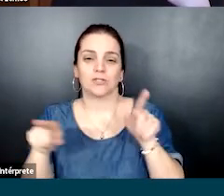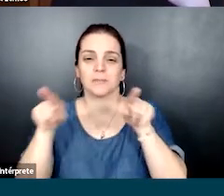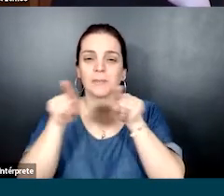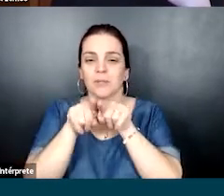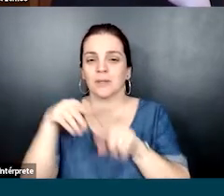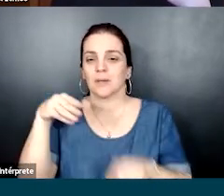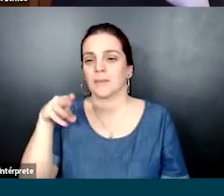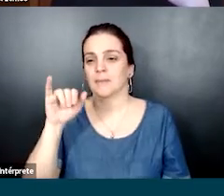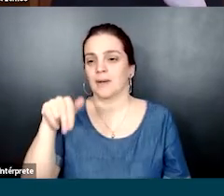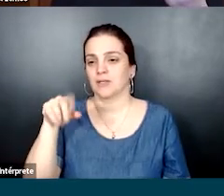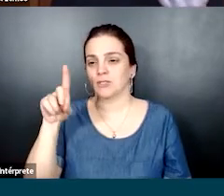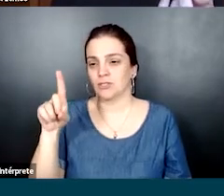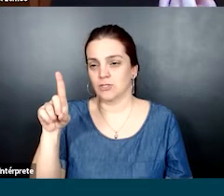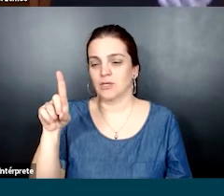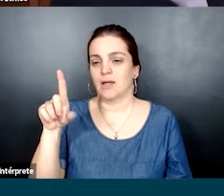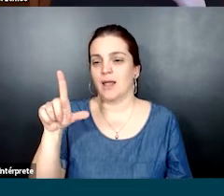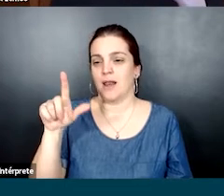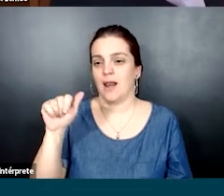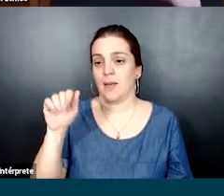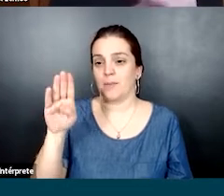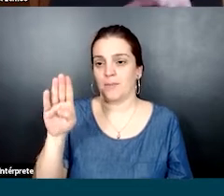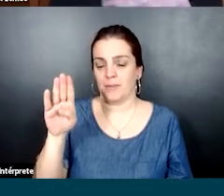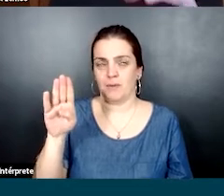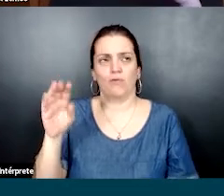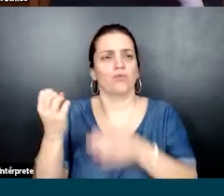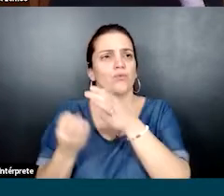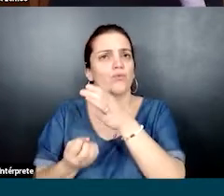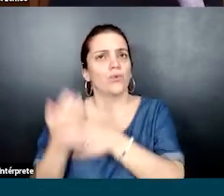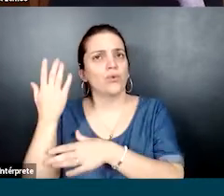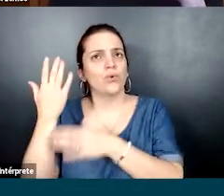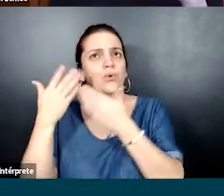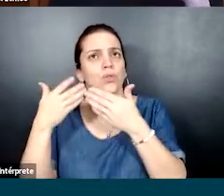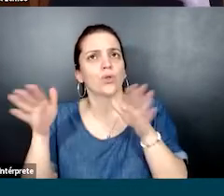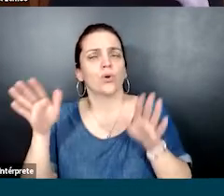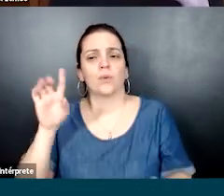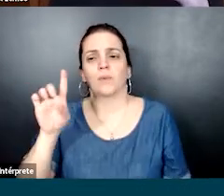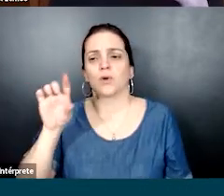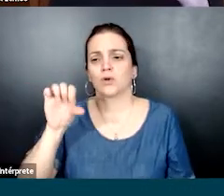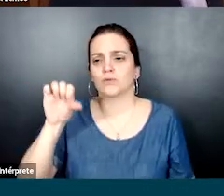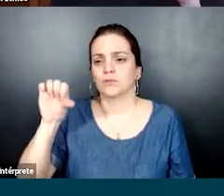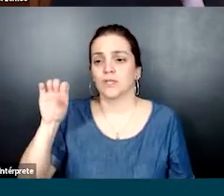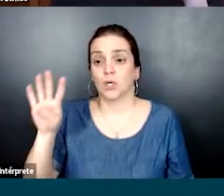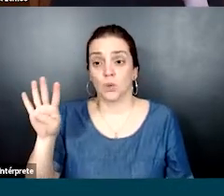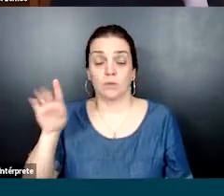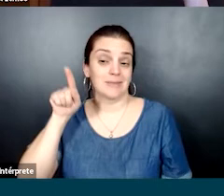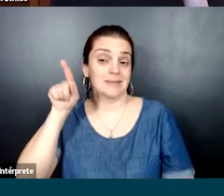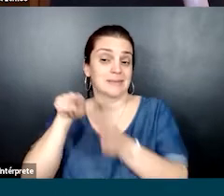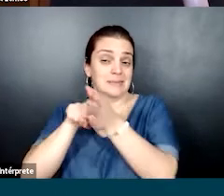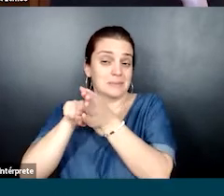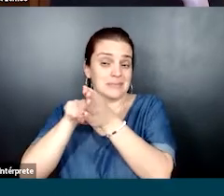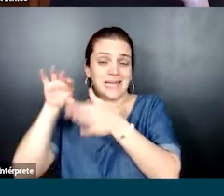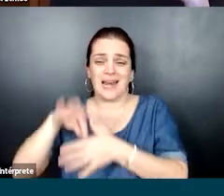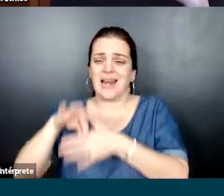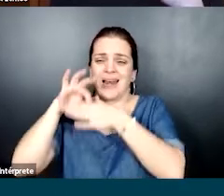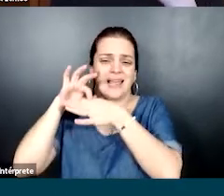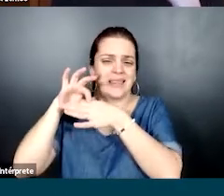um projeto que a gente fez em parceria com a MindLab. A MindLab é uma empresa que foi fundada em 94, e ela é